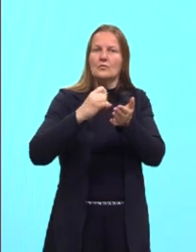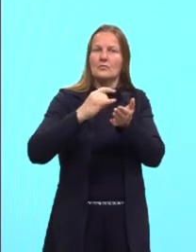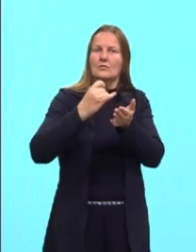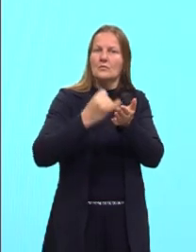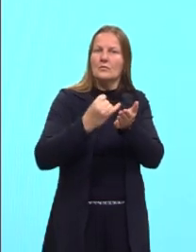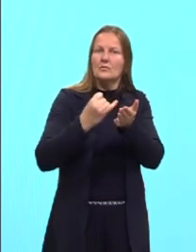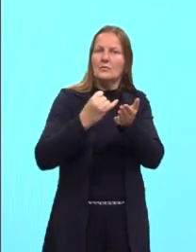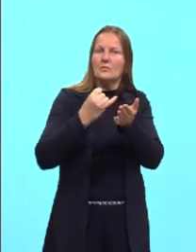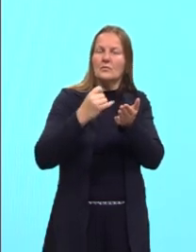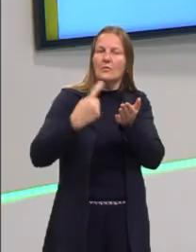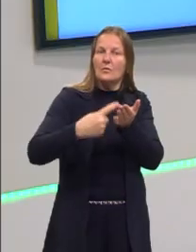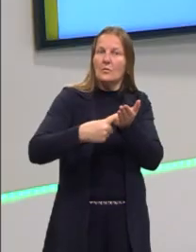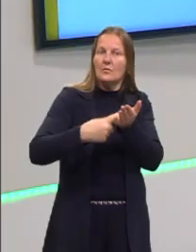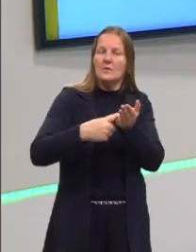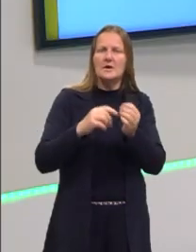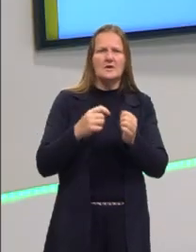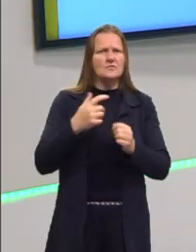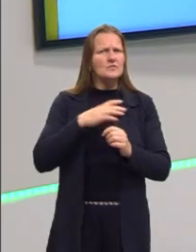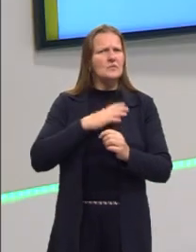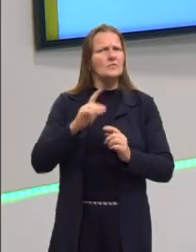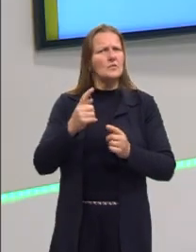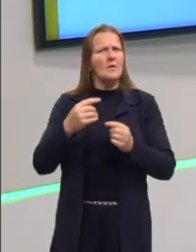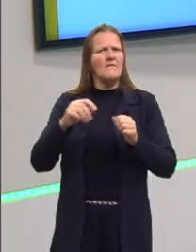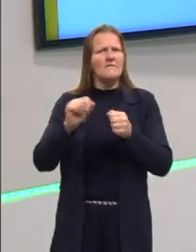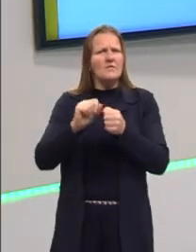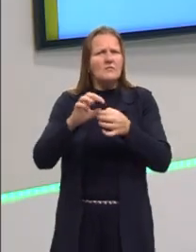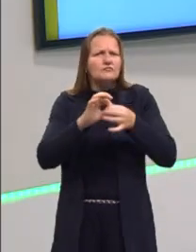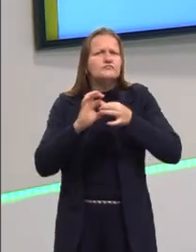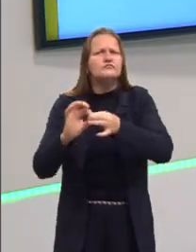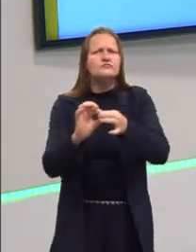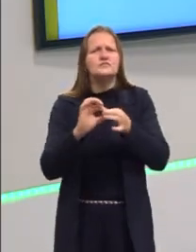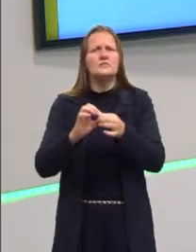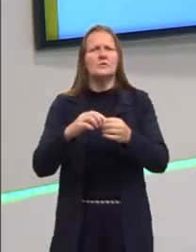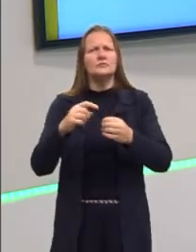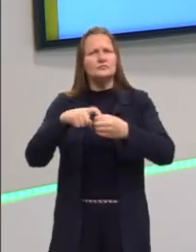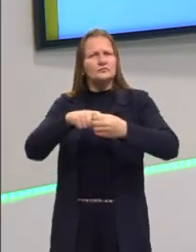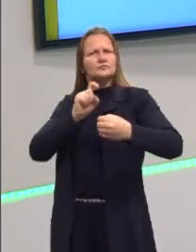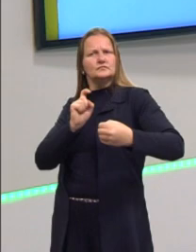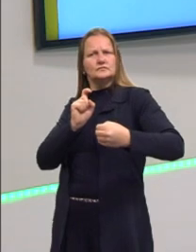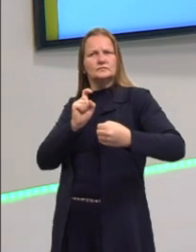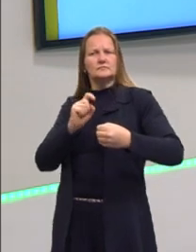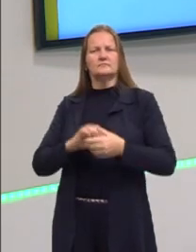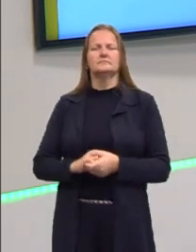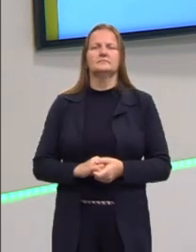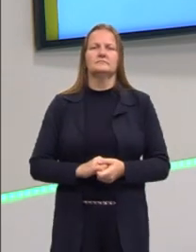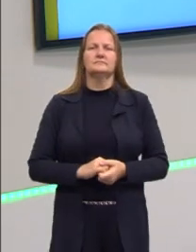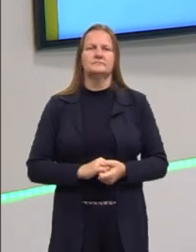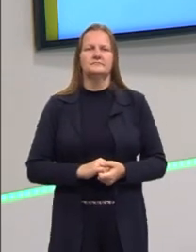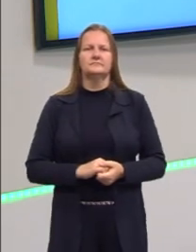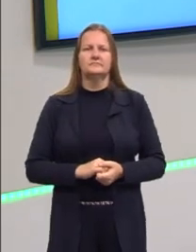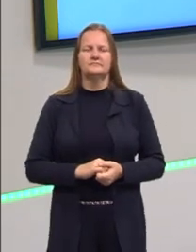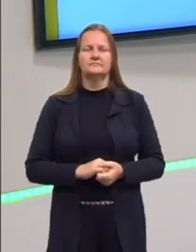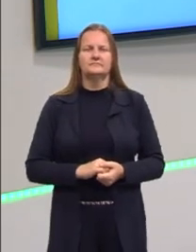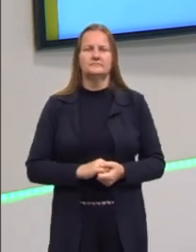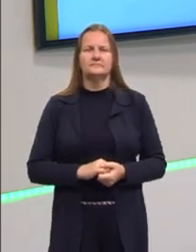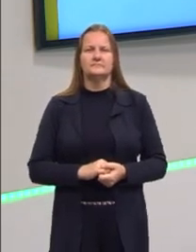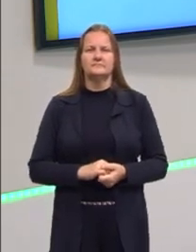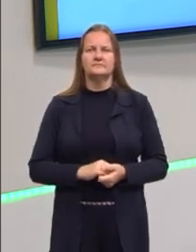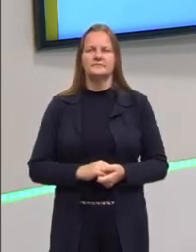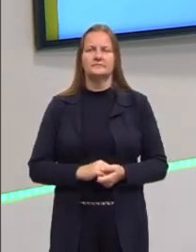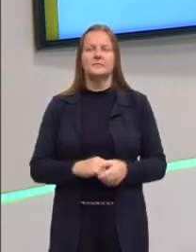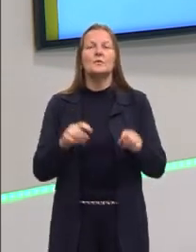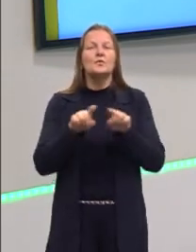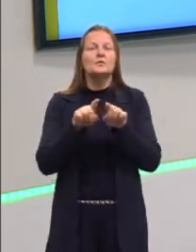de uma ala mais radical. Ele diz, não, uma saída forte, nós vamos sair e tudo mais, tá? O acontece também?